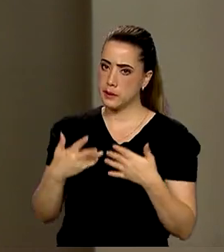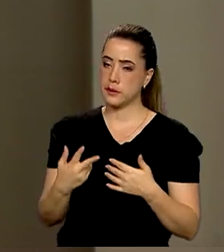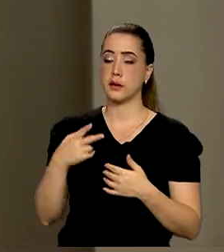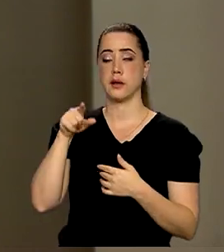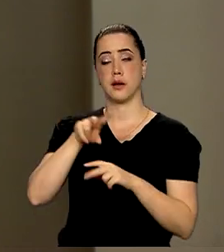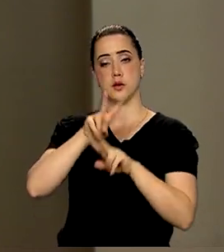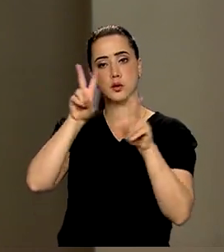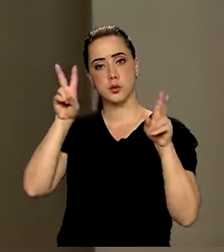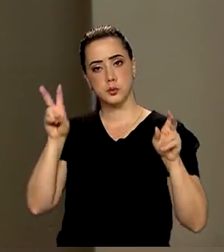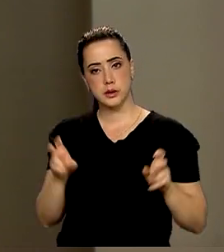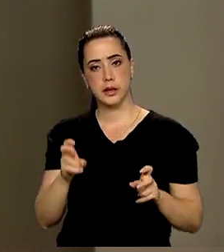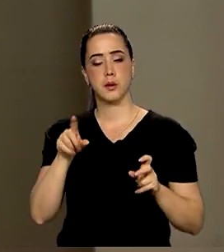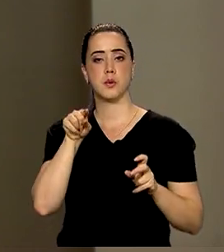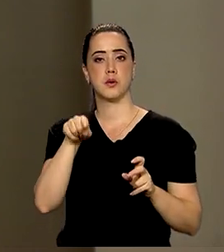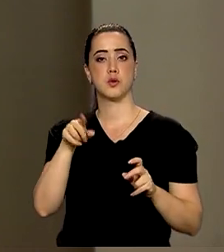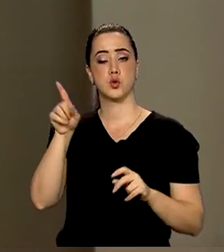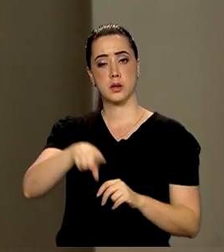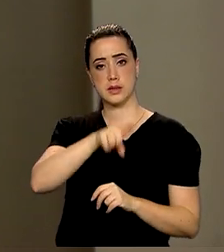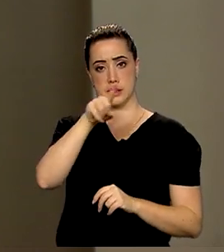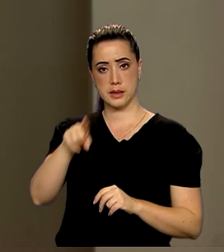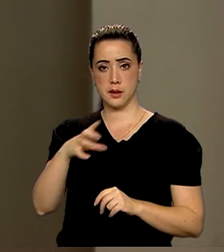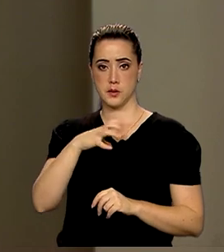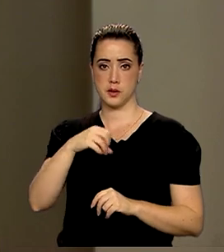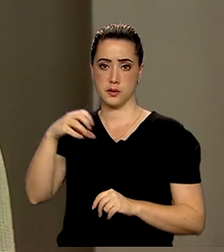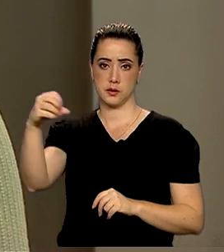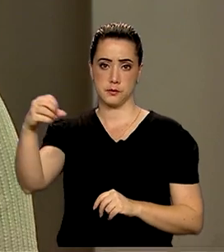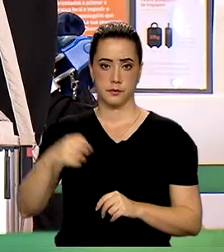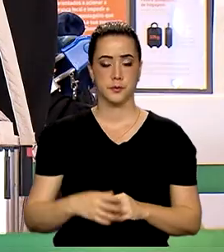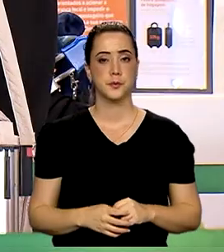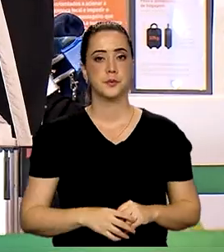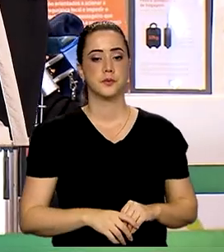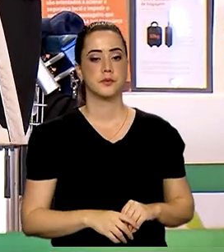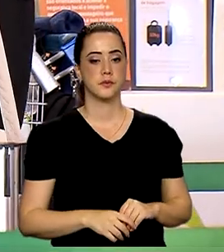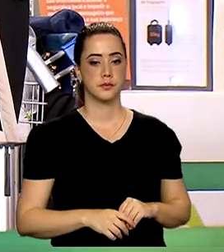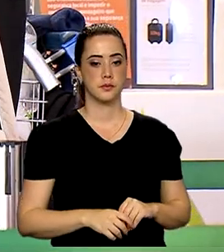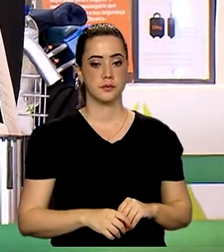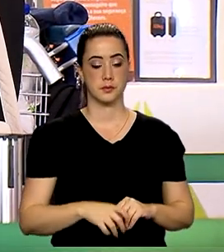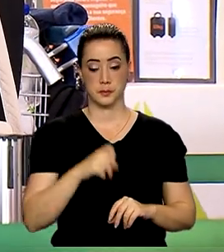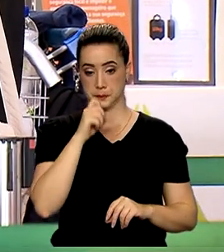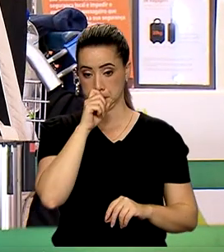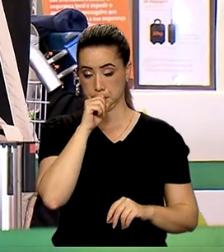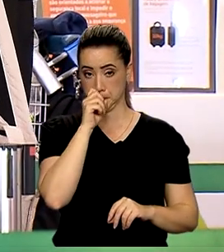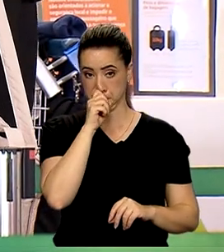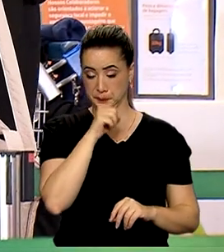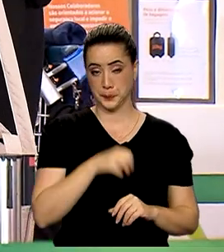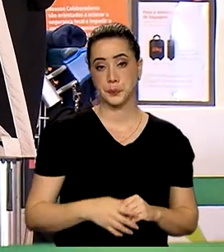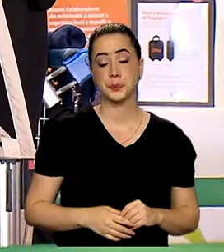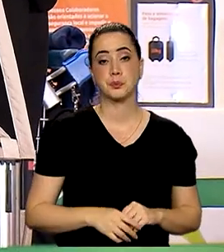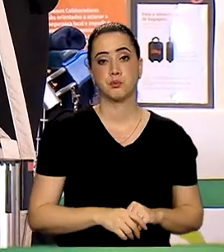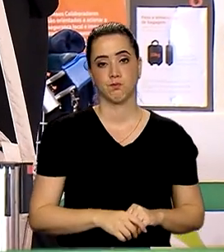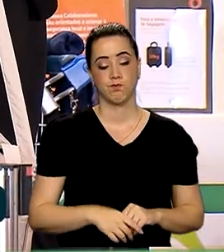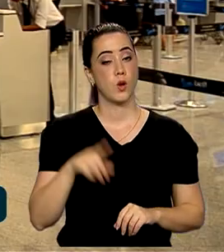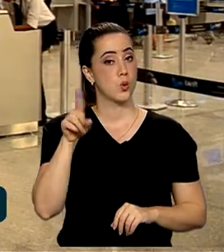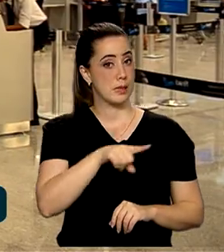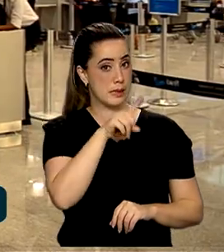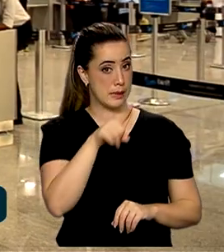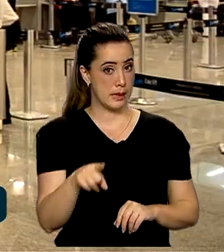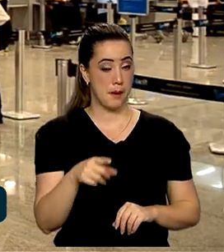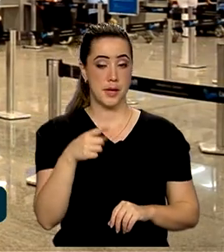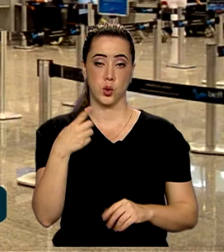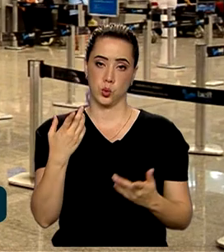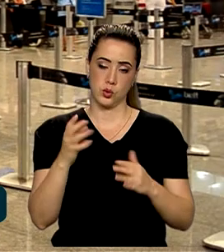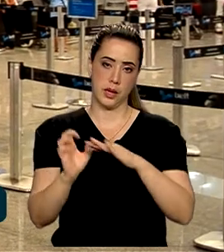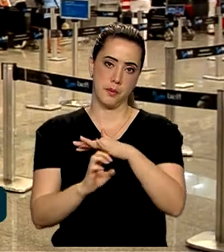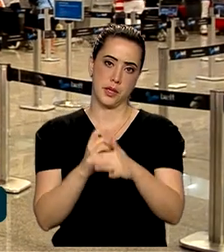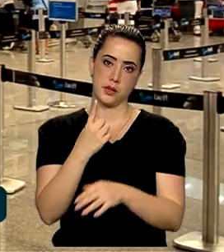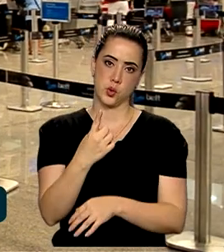sobre a suspensão dos pacotes da linha promocional. Os cancelamentos da 123 Milhas afetaram